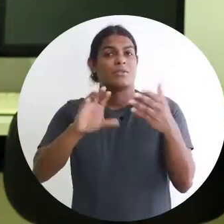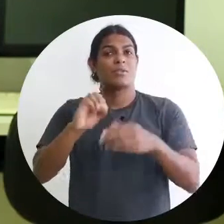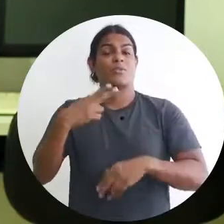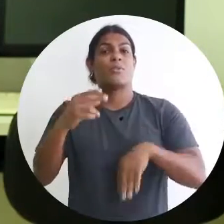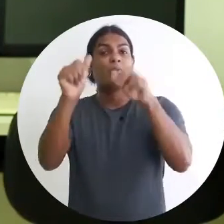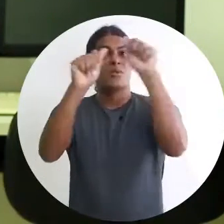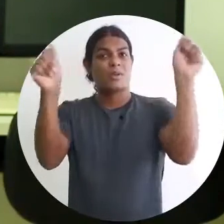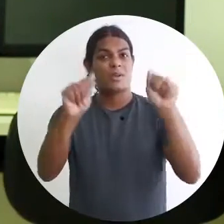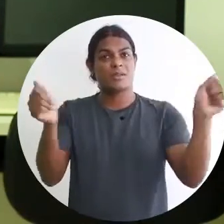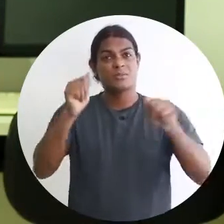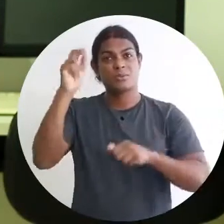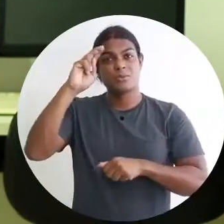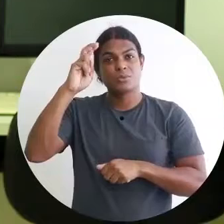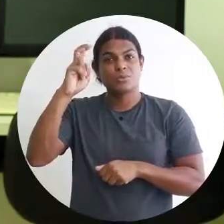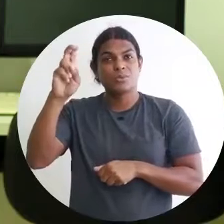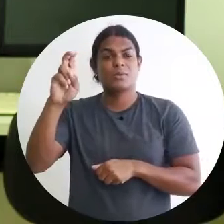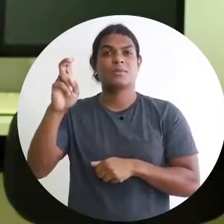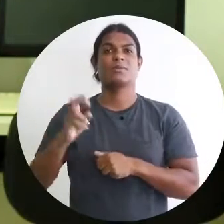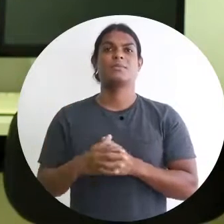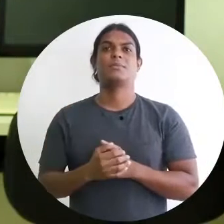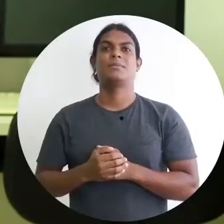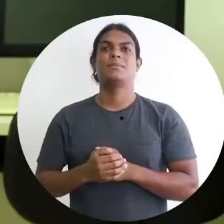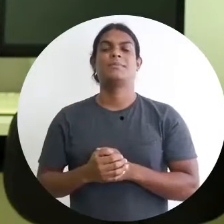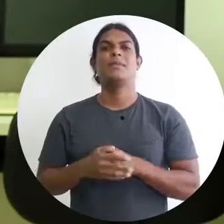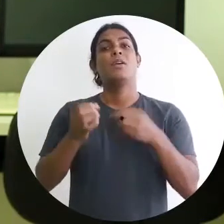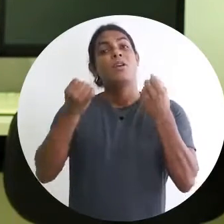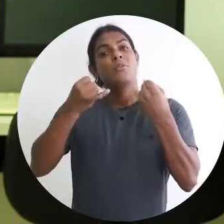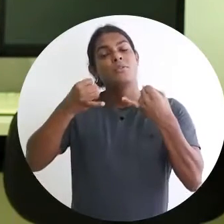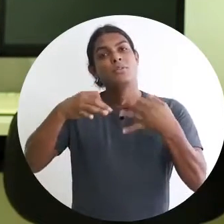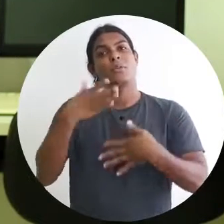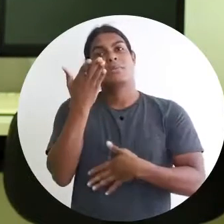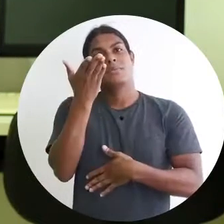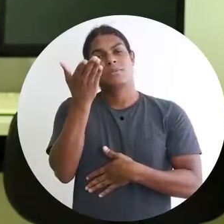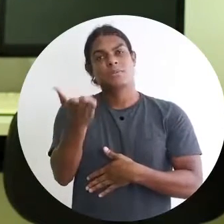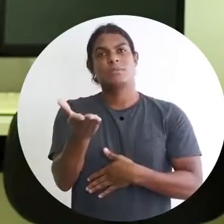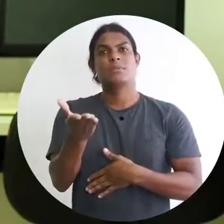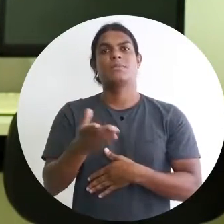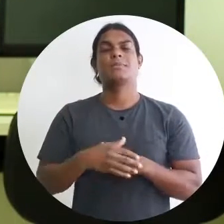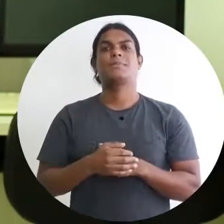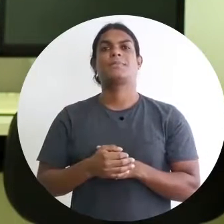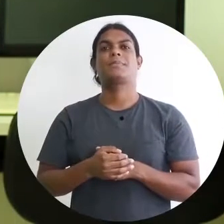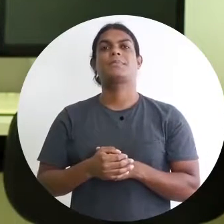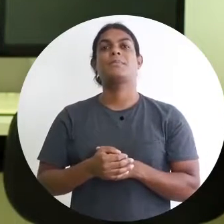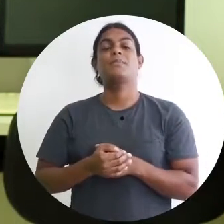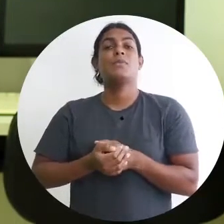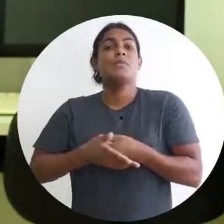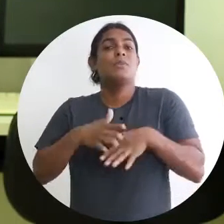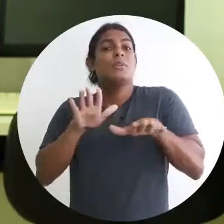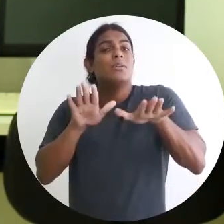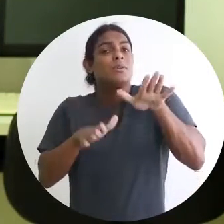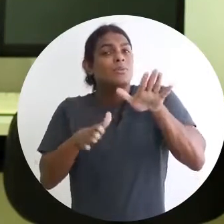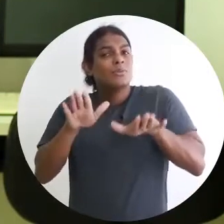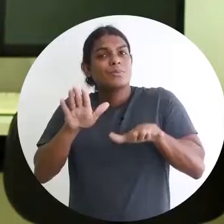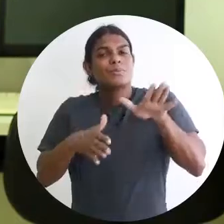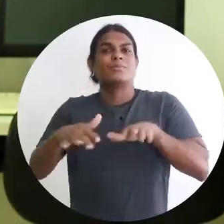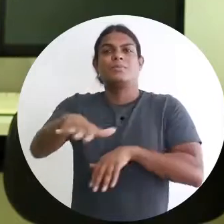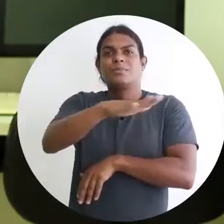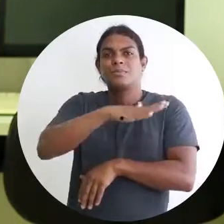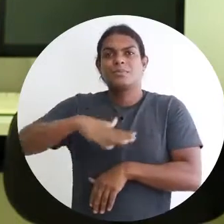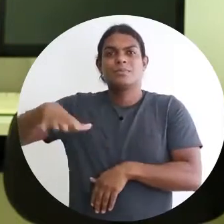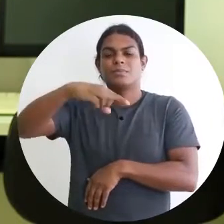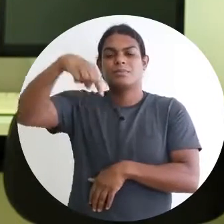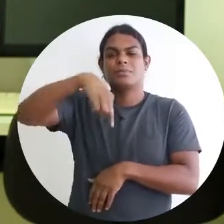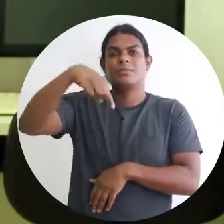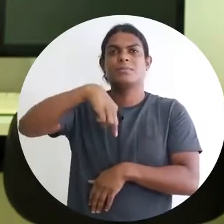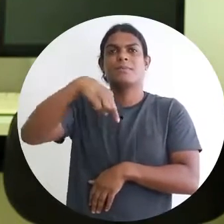sua região. Eu vou falar pra vocês agora sobre alguns espaços culturais dentro do nosso estado